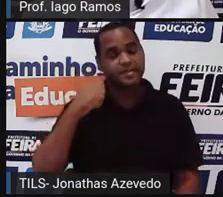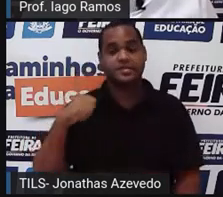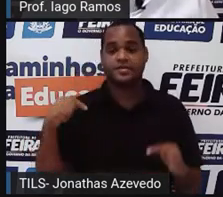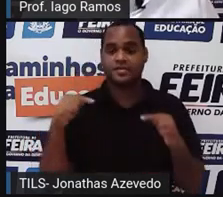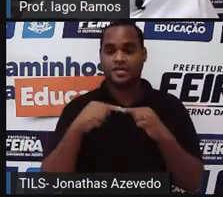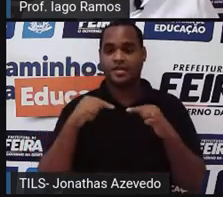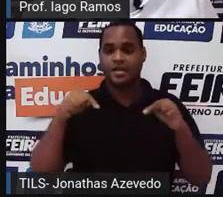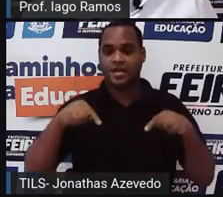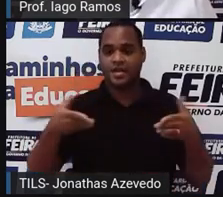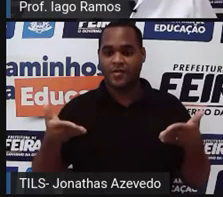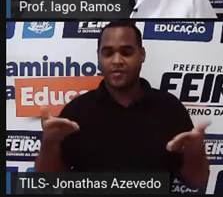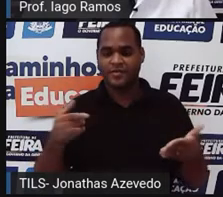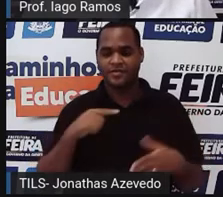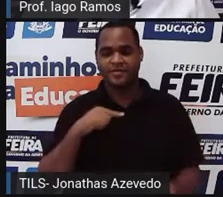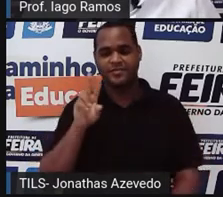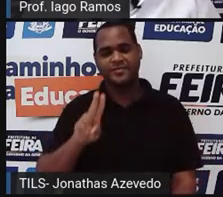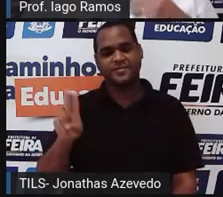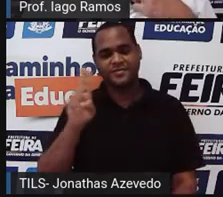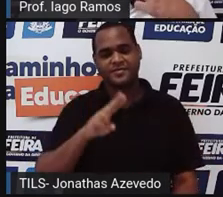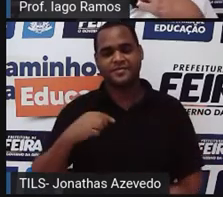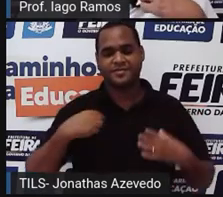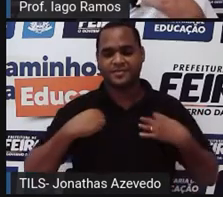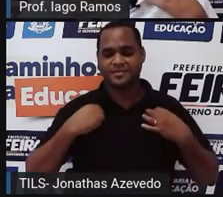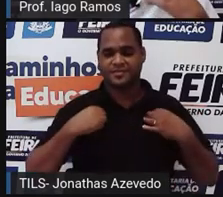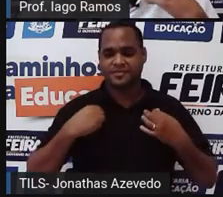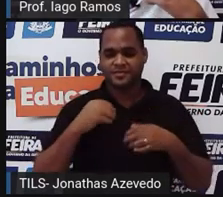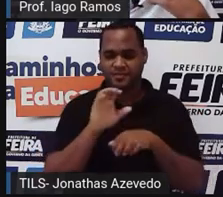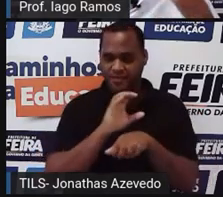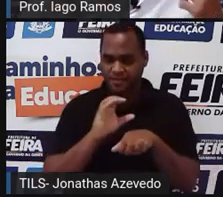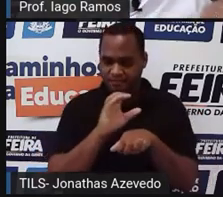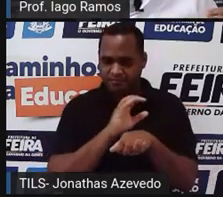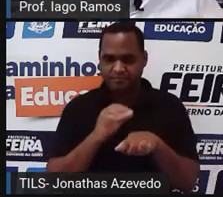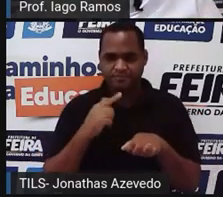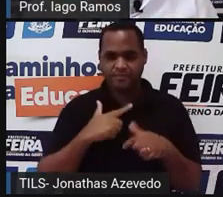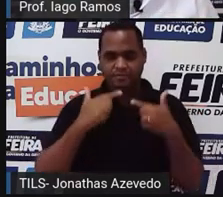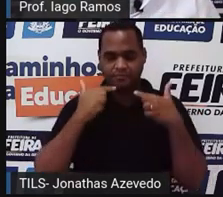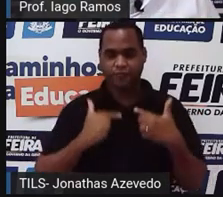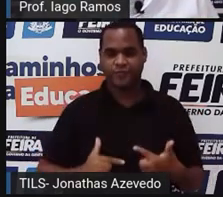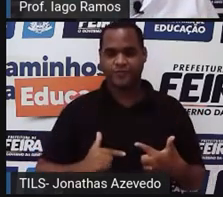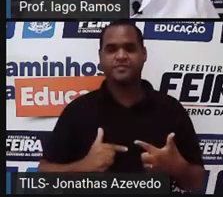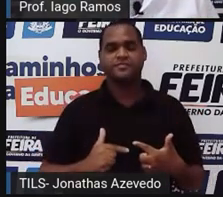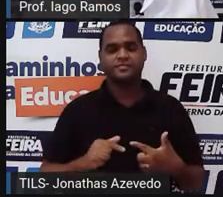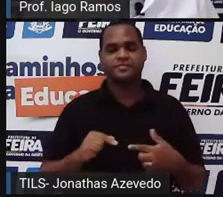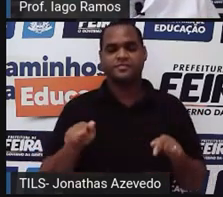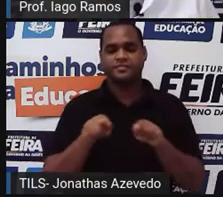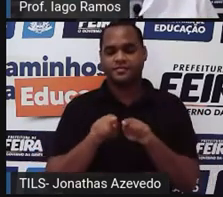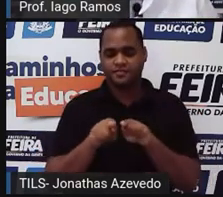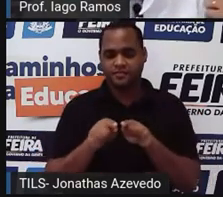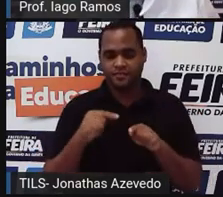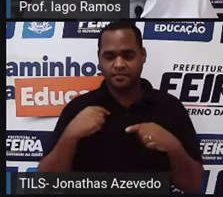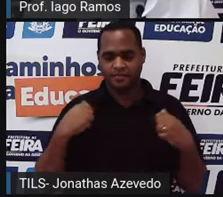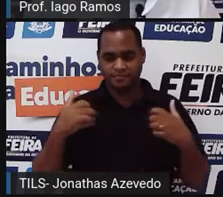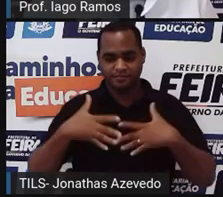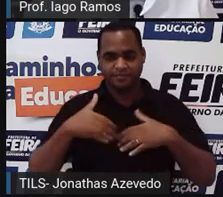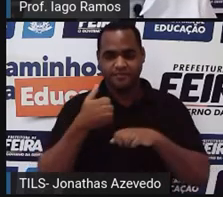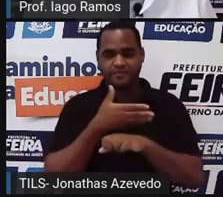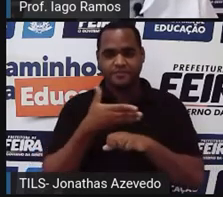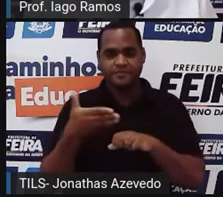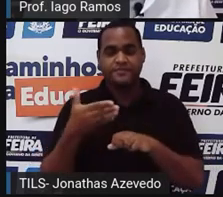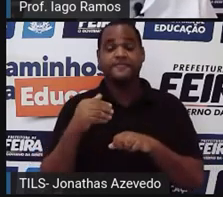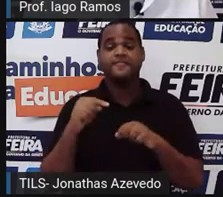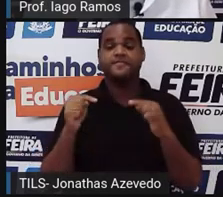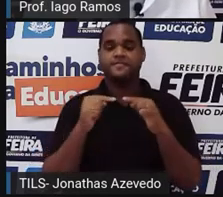momento aqui estou com uma camisa cinza, que não tem estampas, por cima visto um jaleco branco atrás de mim,